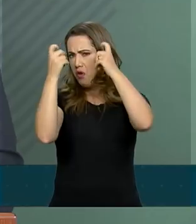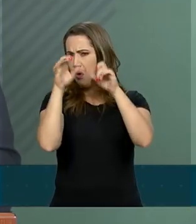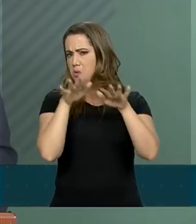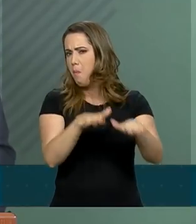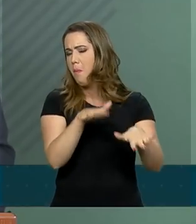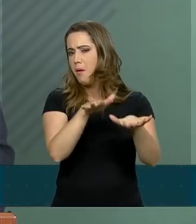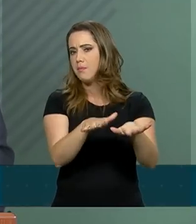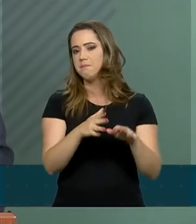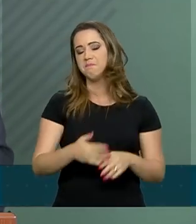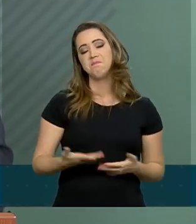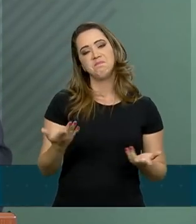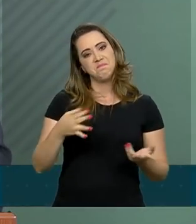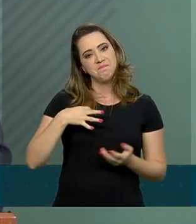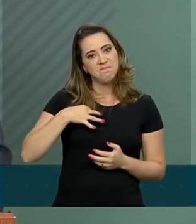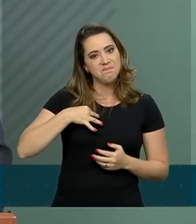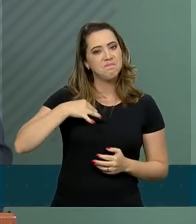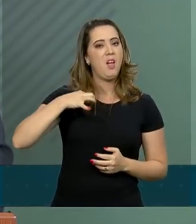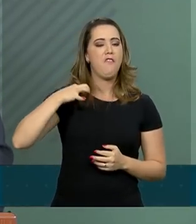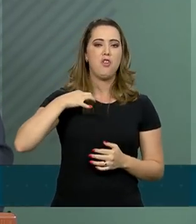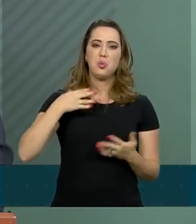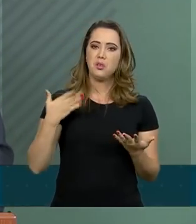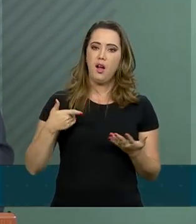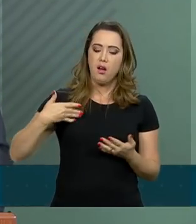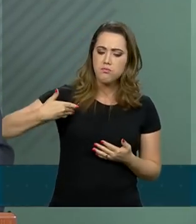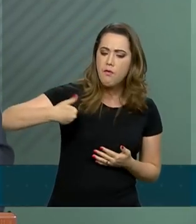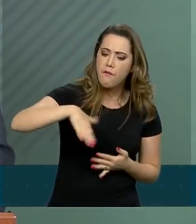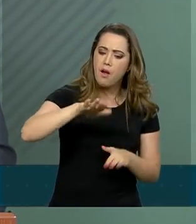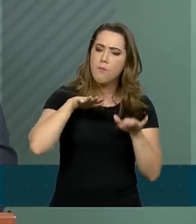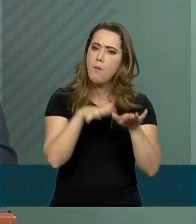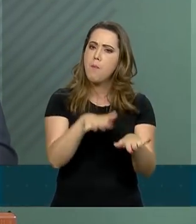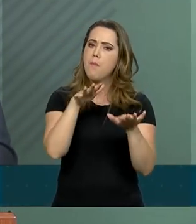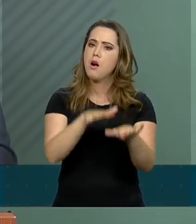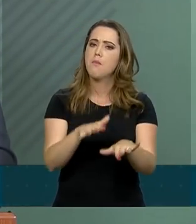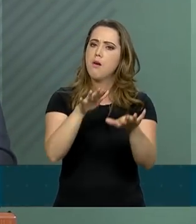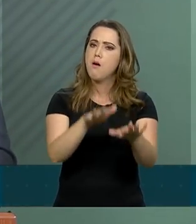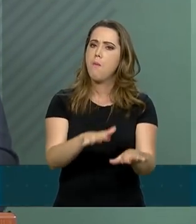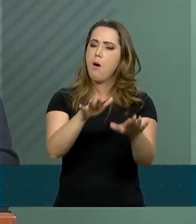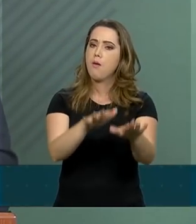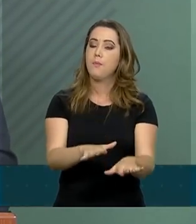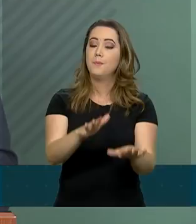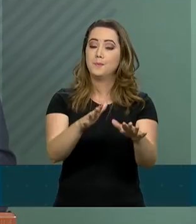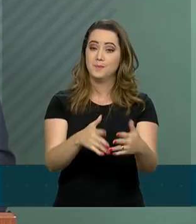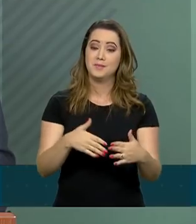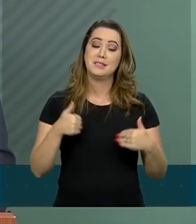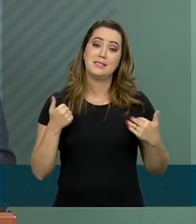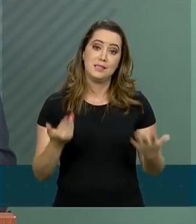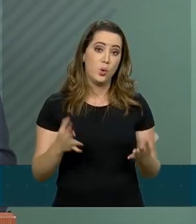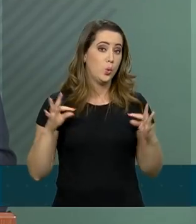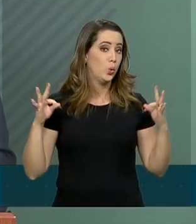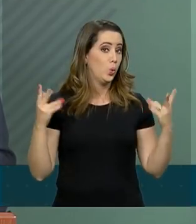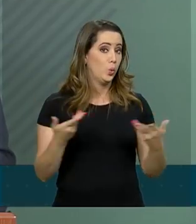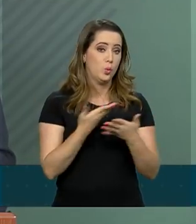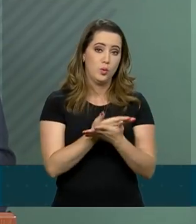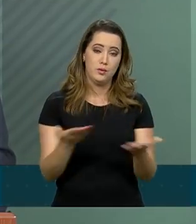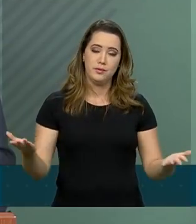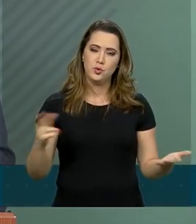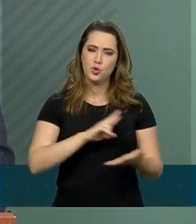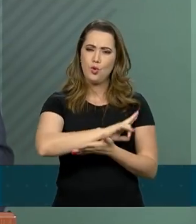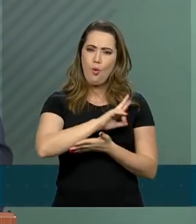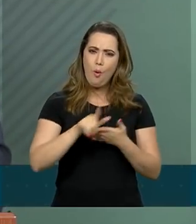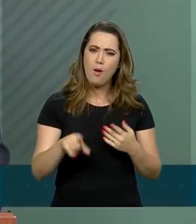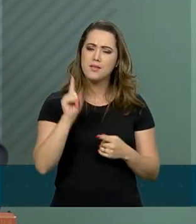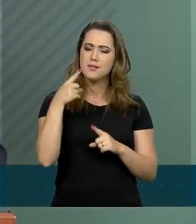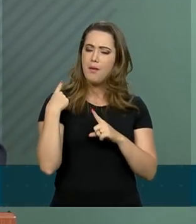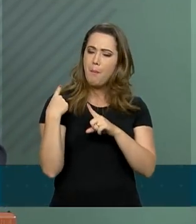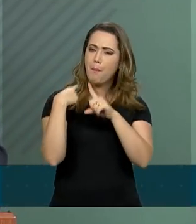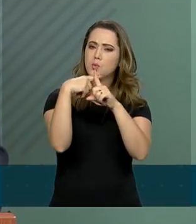A espontaneidade foi o mote desse movimento e, em cima desse contexto de características que são